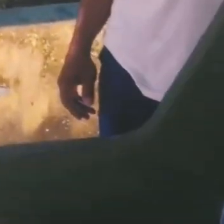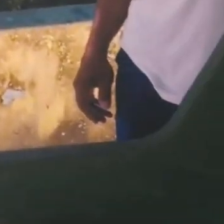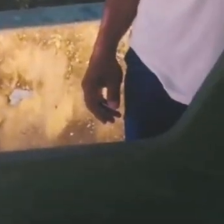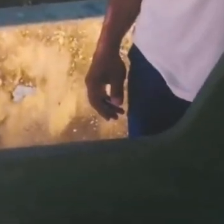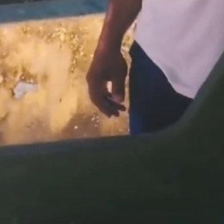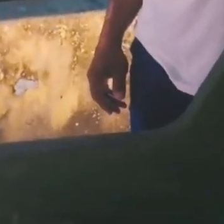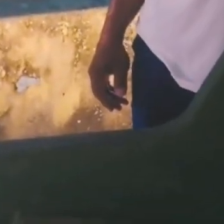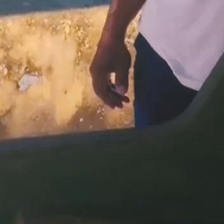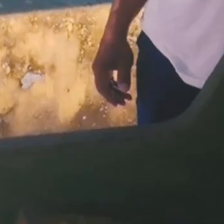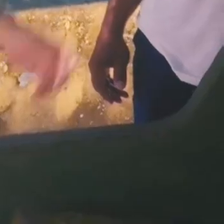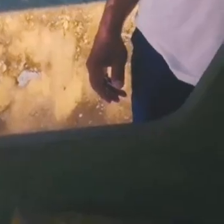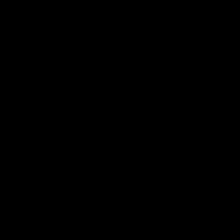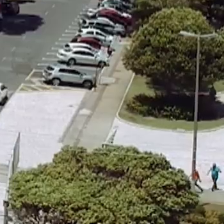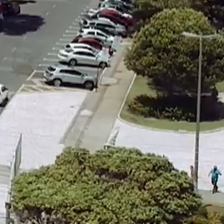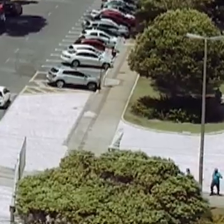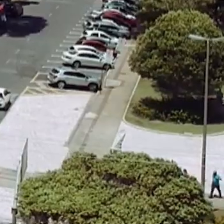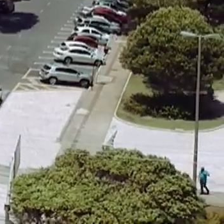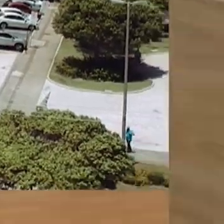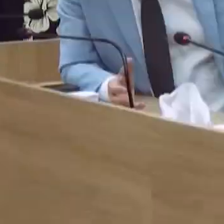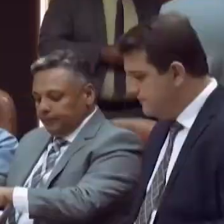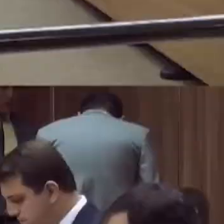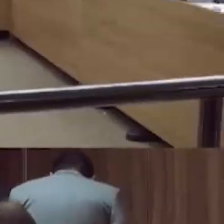e esta é a minha arte.